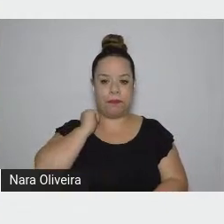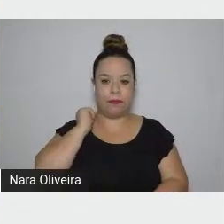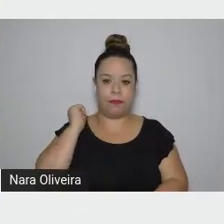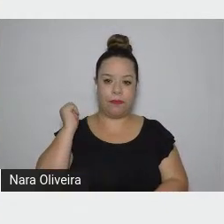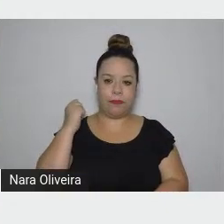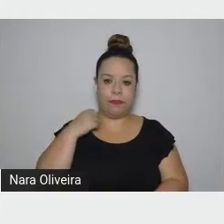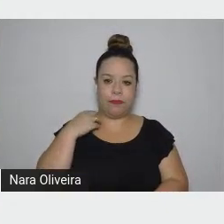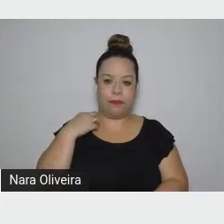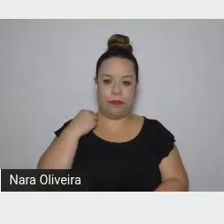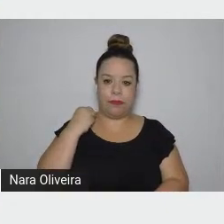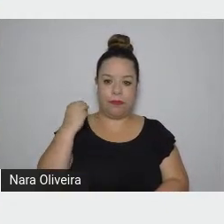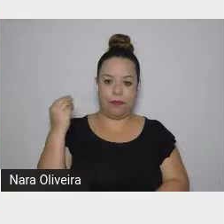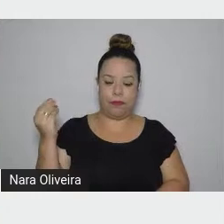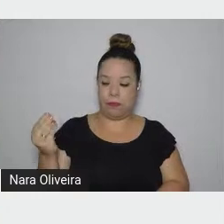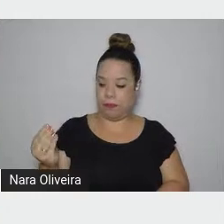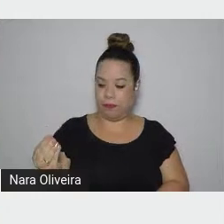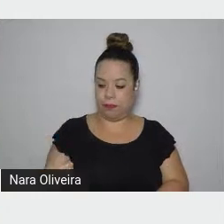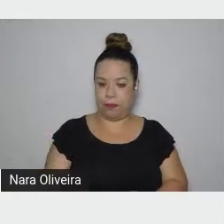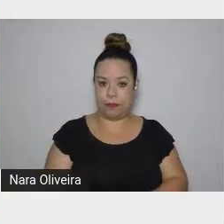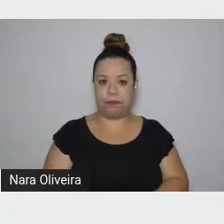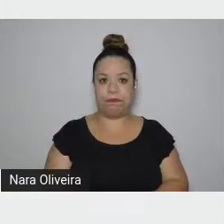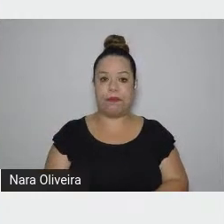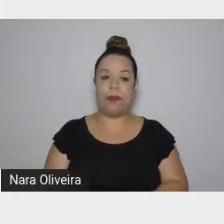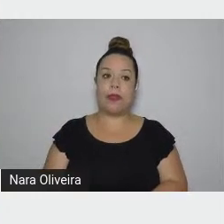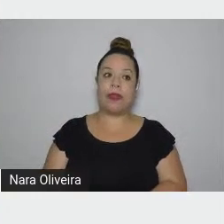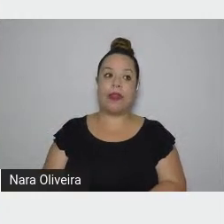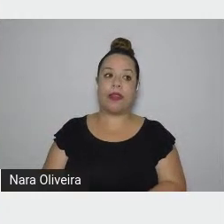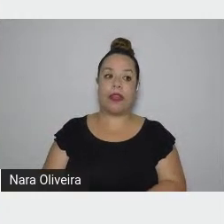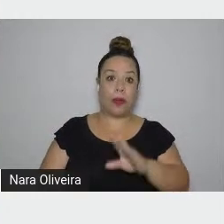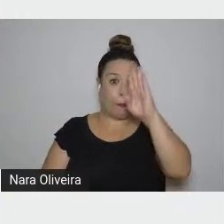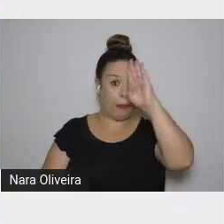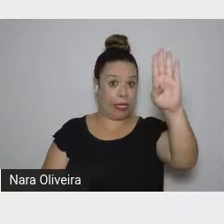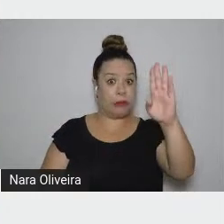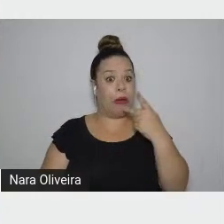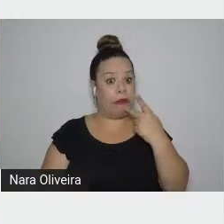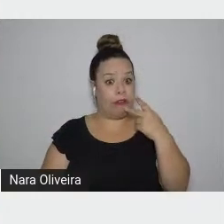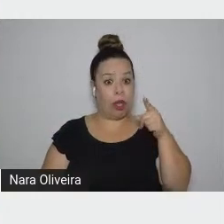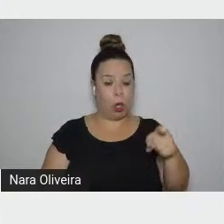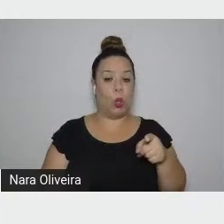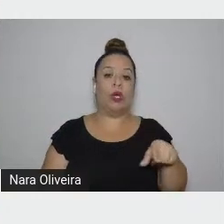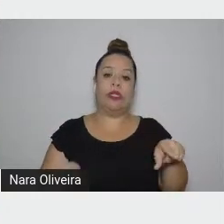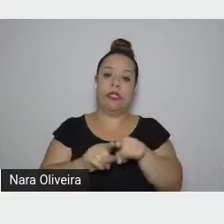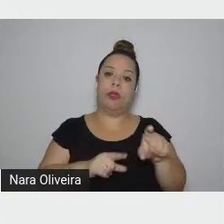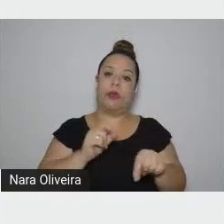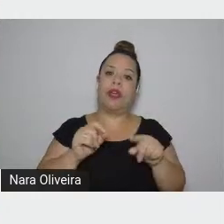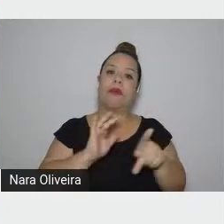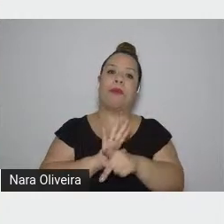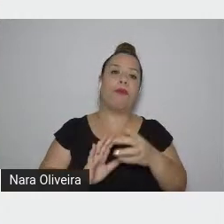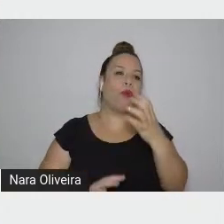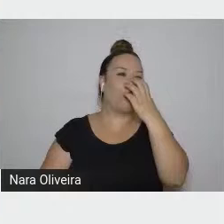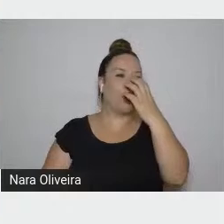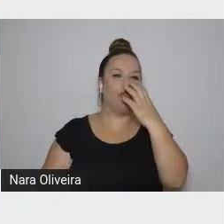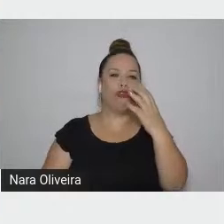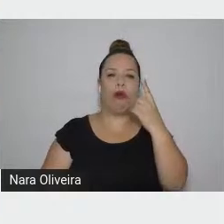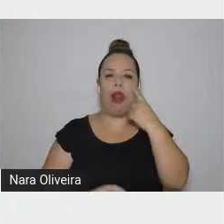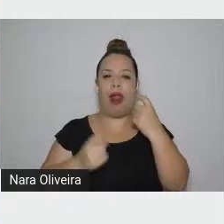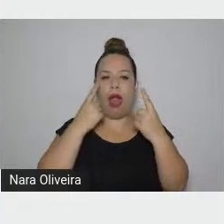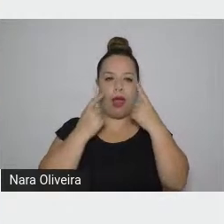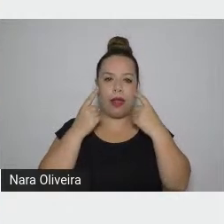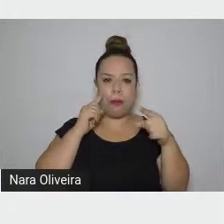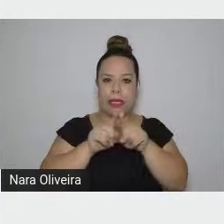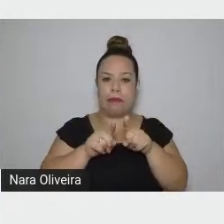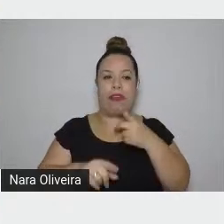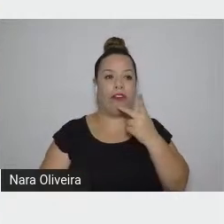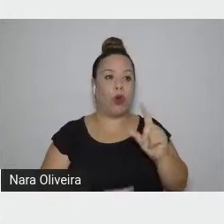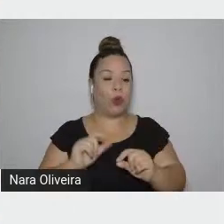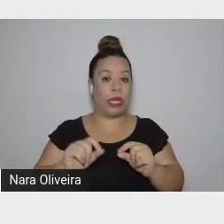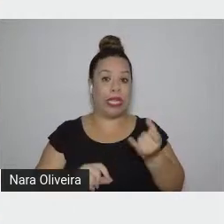o principal, segundo ele mesmo, foi o cão das lágrimas. Ele chegou a dizer que se